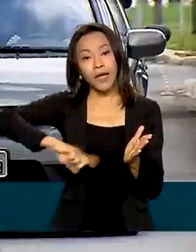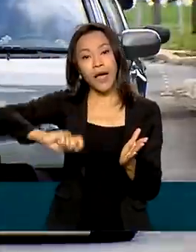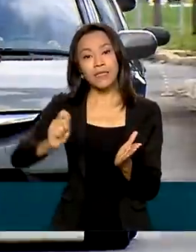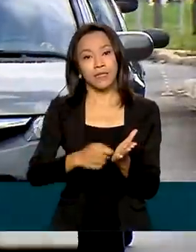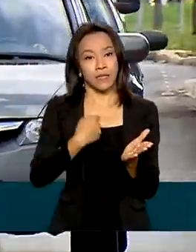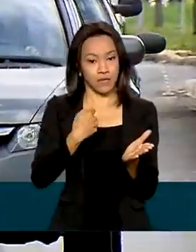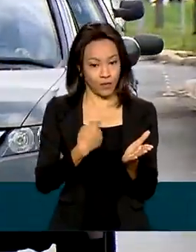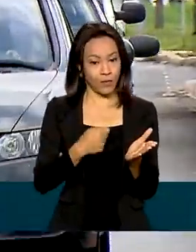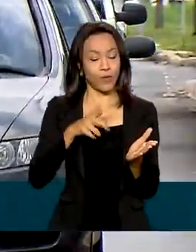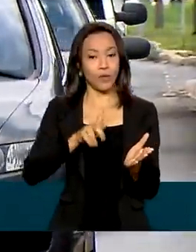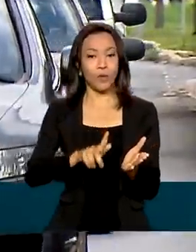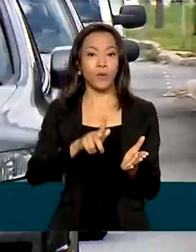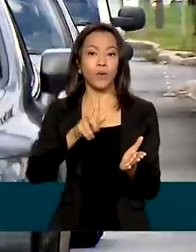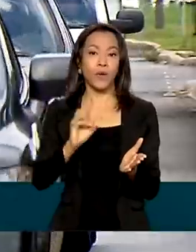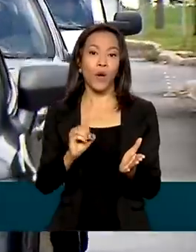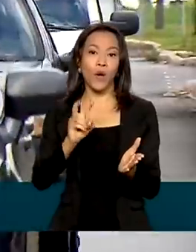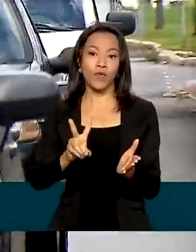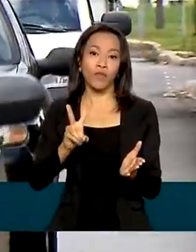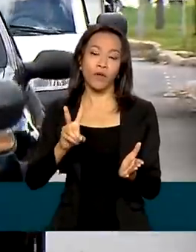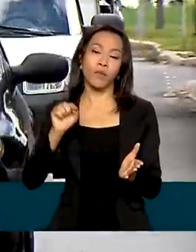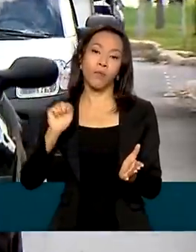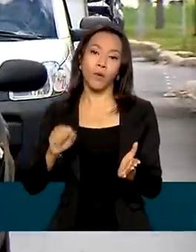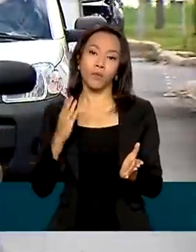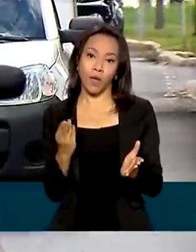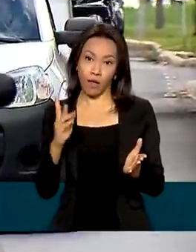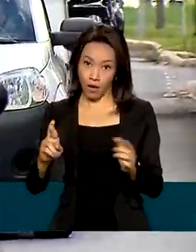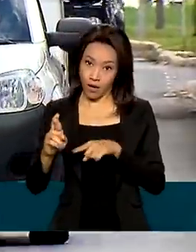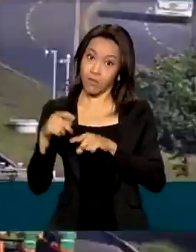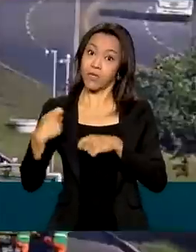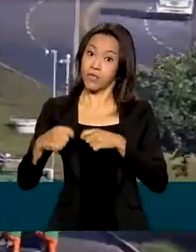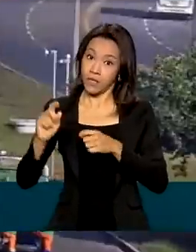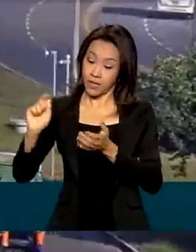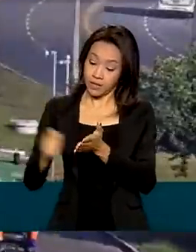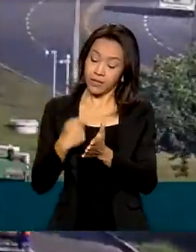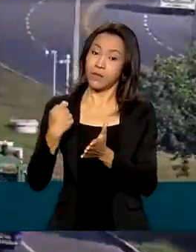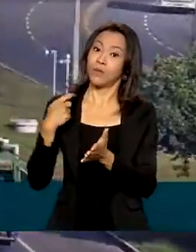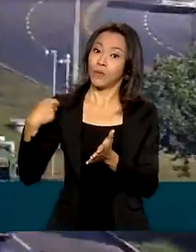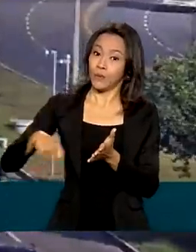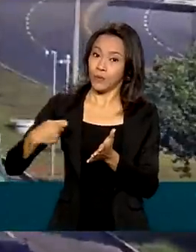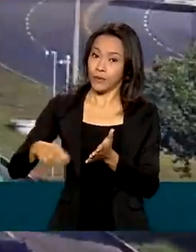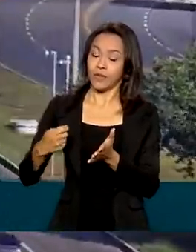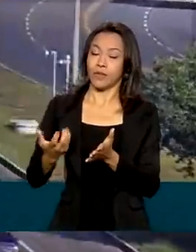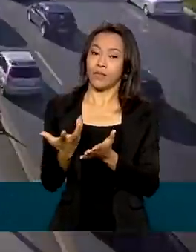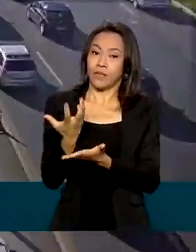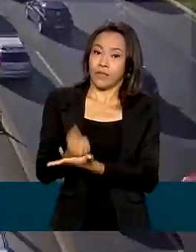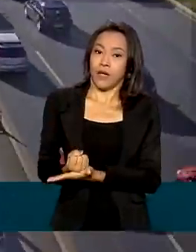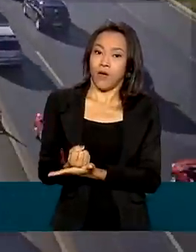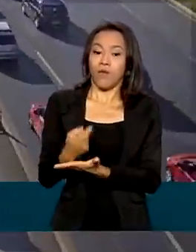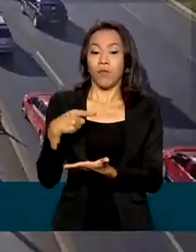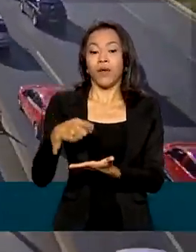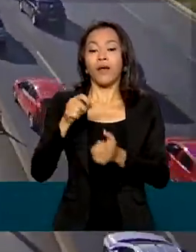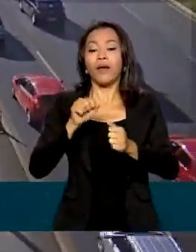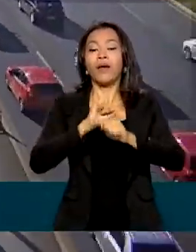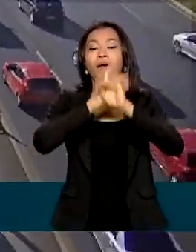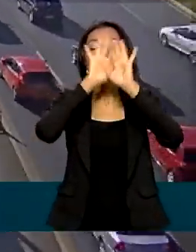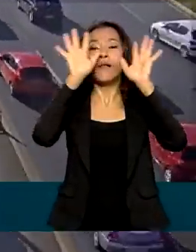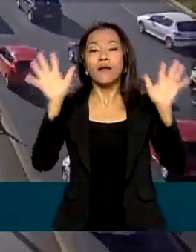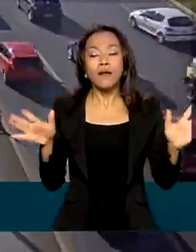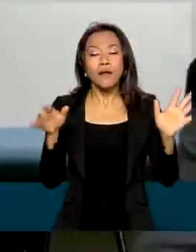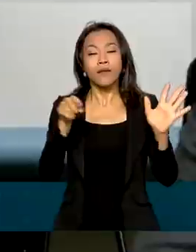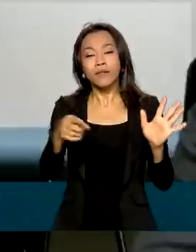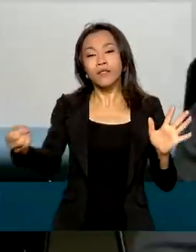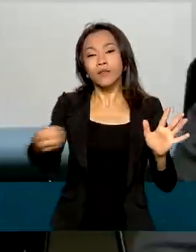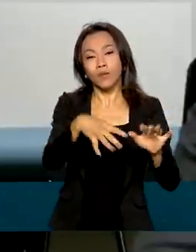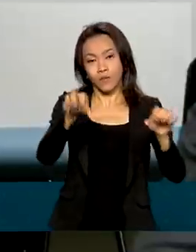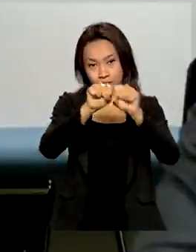do gov.br. O CERPRO garante a transparência e a segurança do novo sistema.